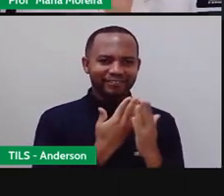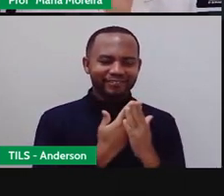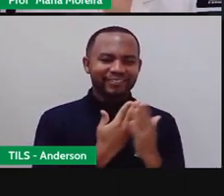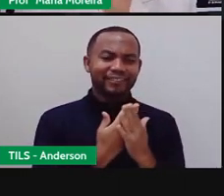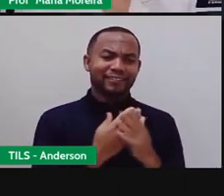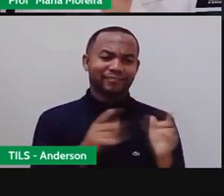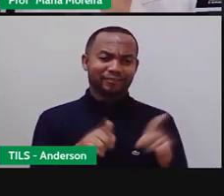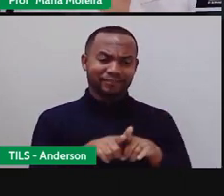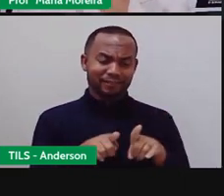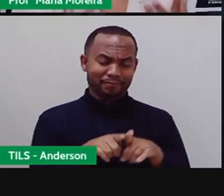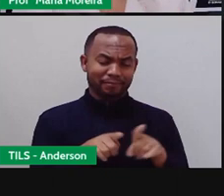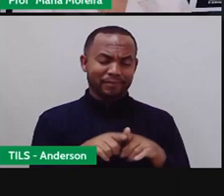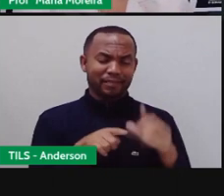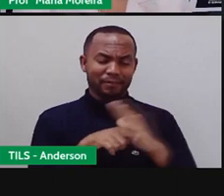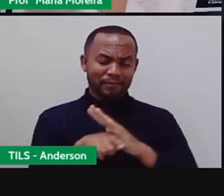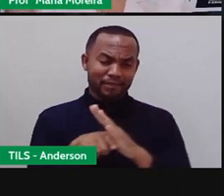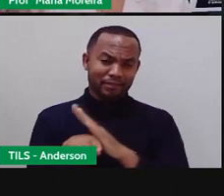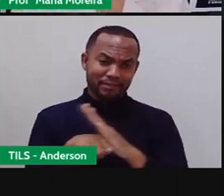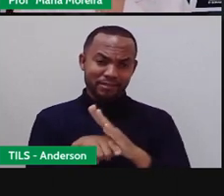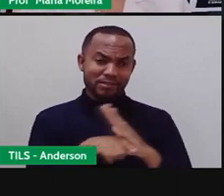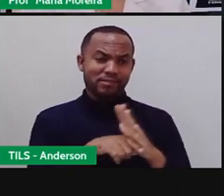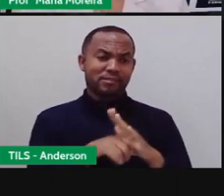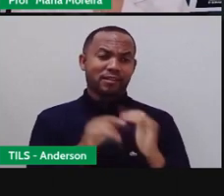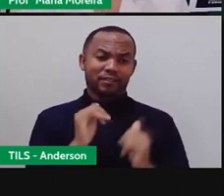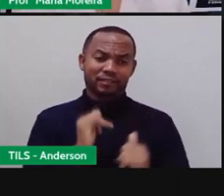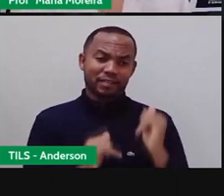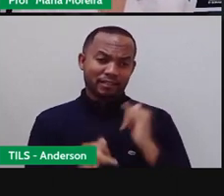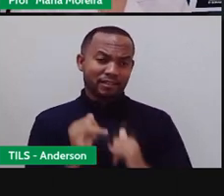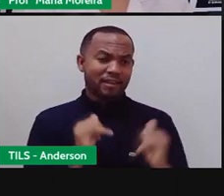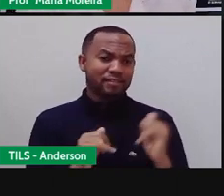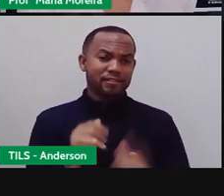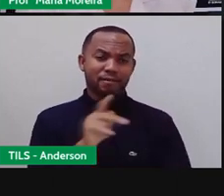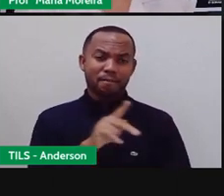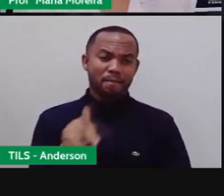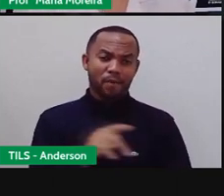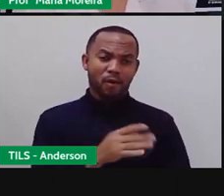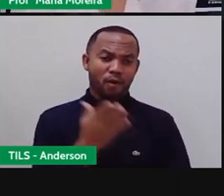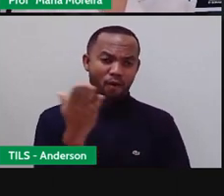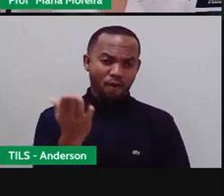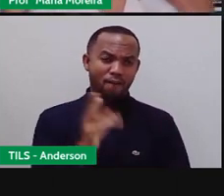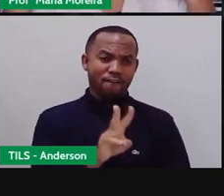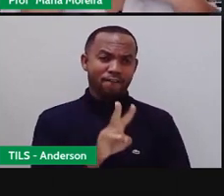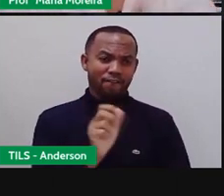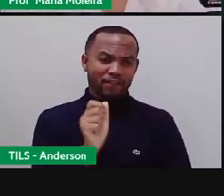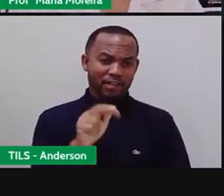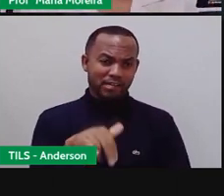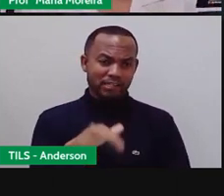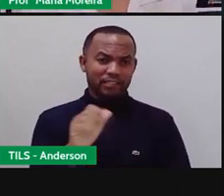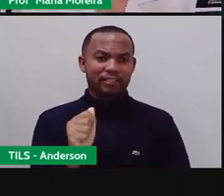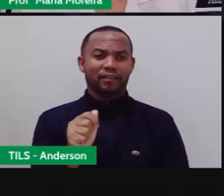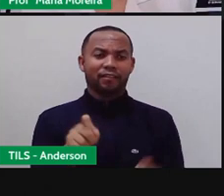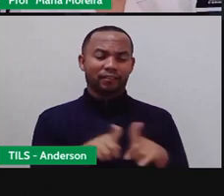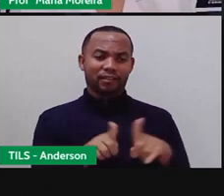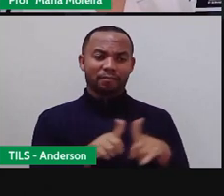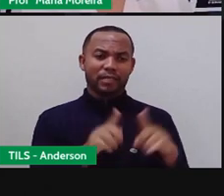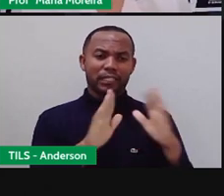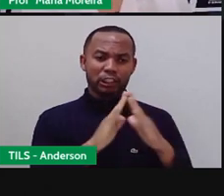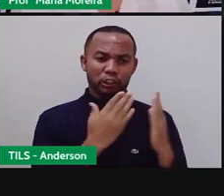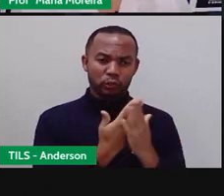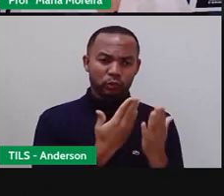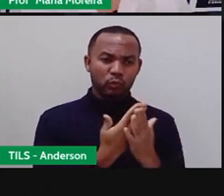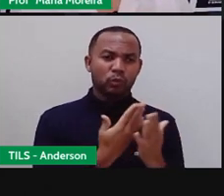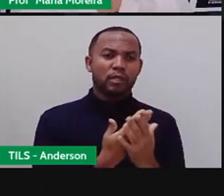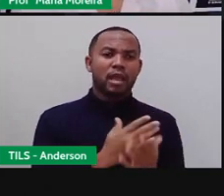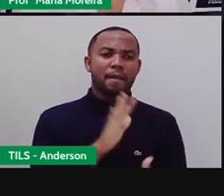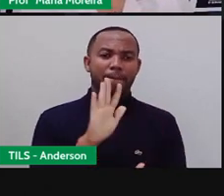é isso? A Pró estuda, a Anderson estuda, a Provânia estuda. Todo mundo aqui estuda para trazer o melhor para vocês. A gente recorre